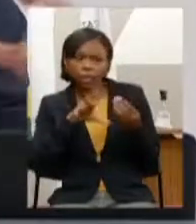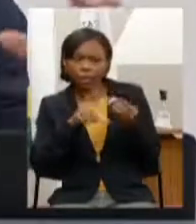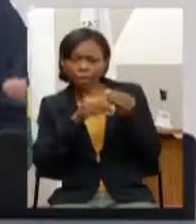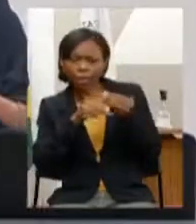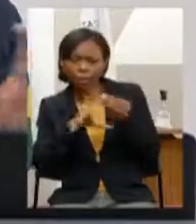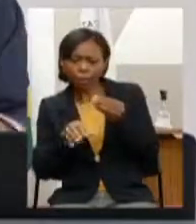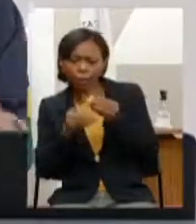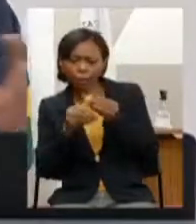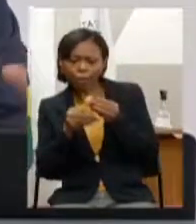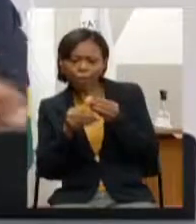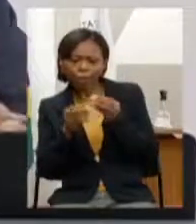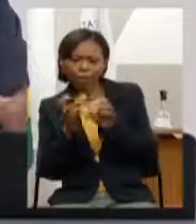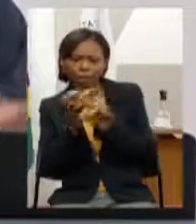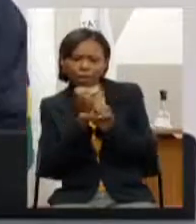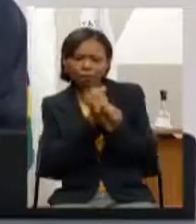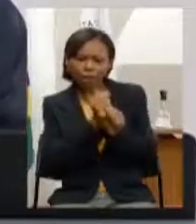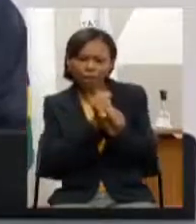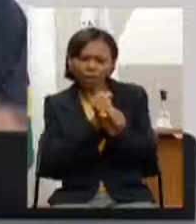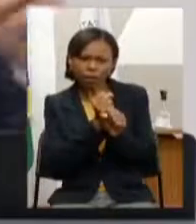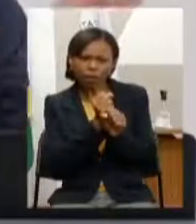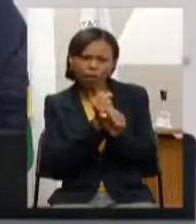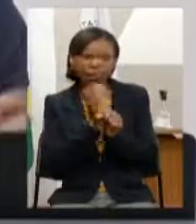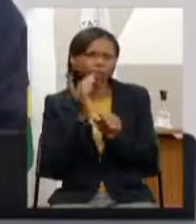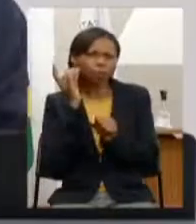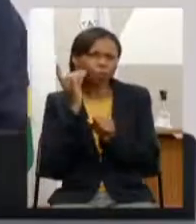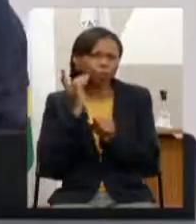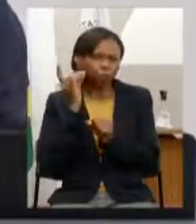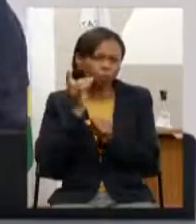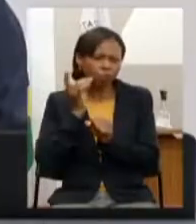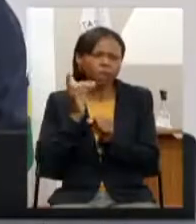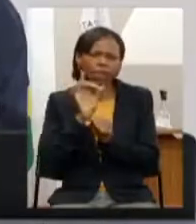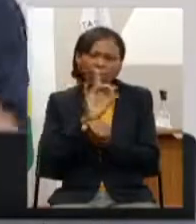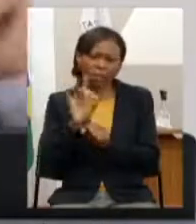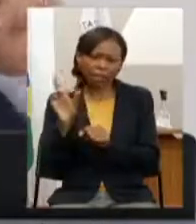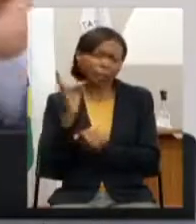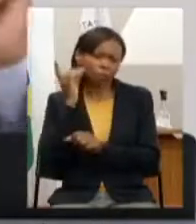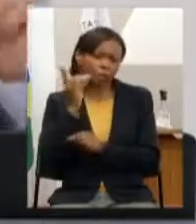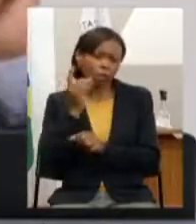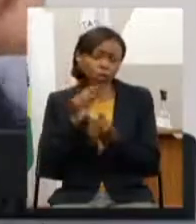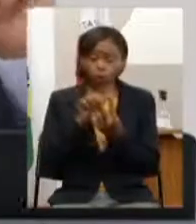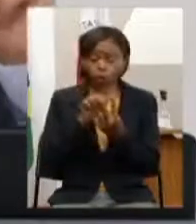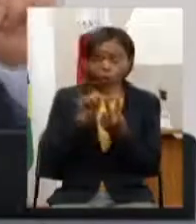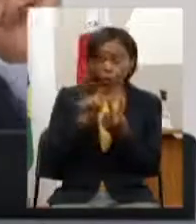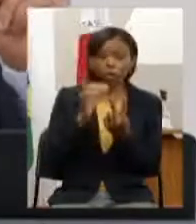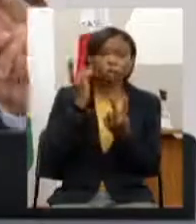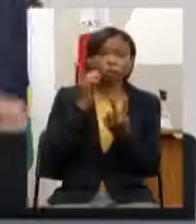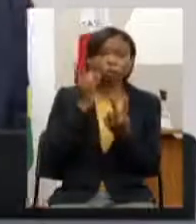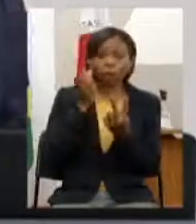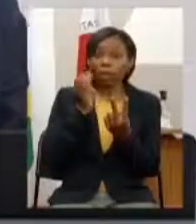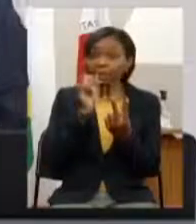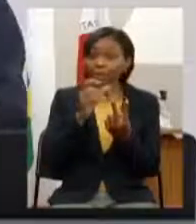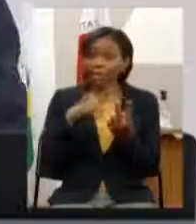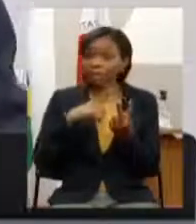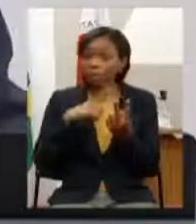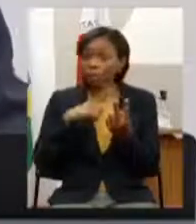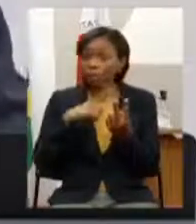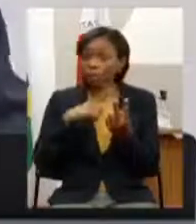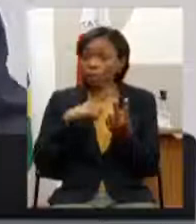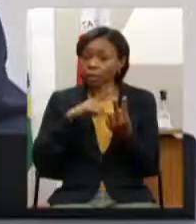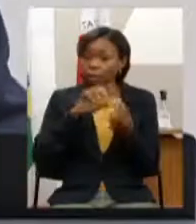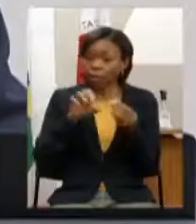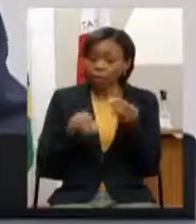somando aí a emenda de bancada cada um deputado tem com a emenda positiva o que dois deputados tem de emendas é